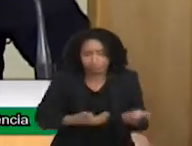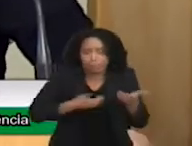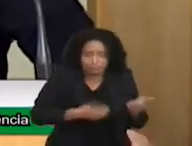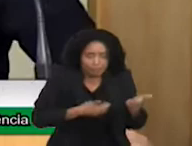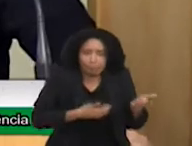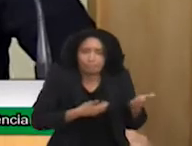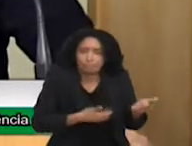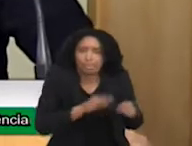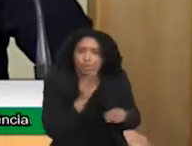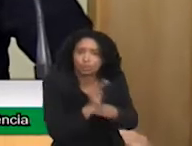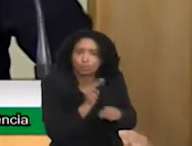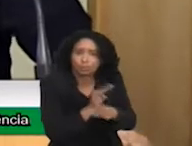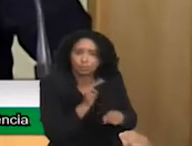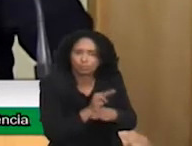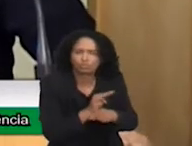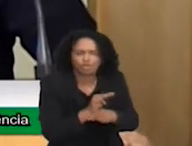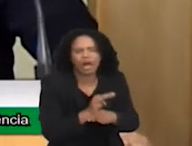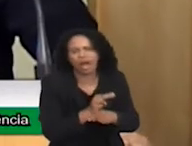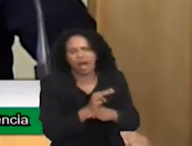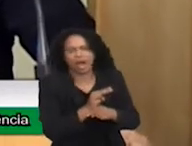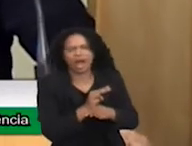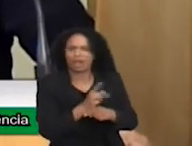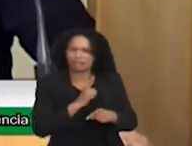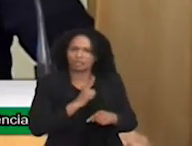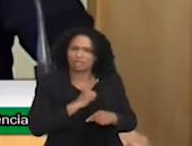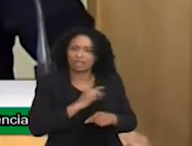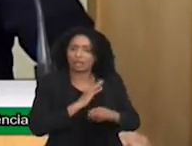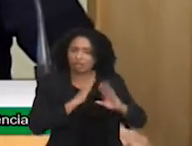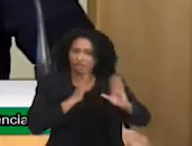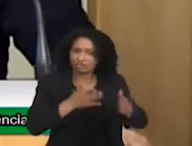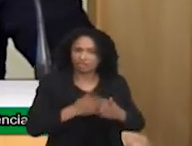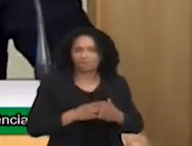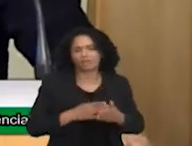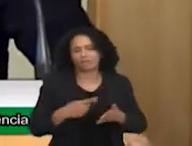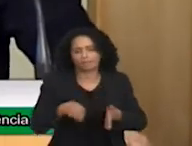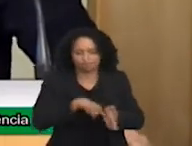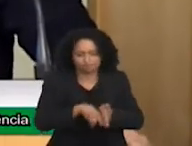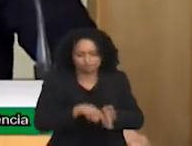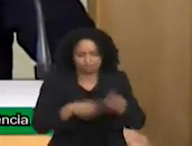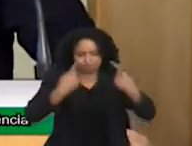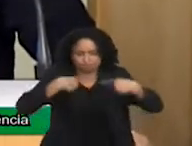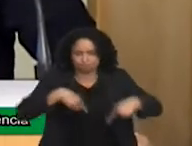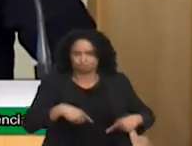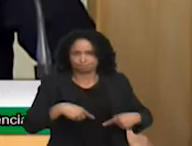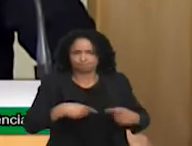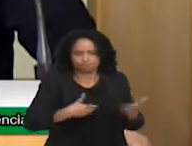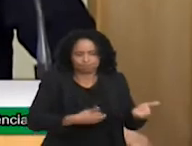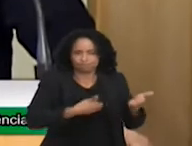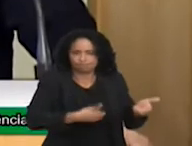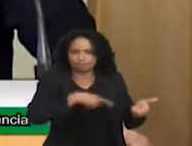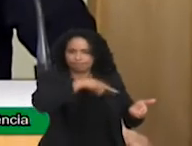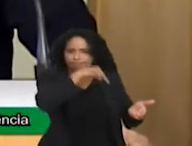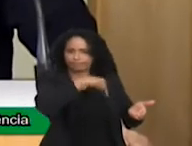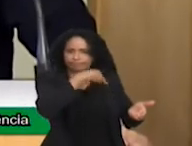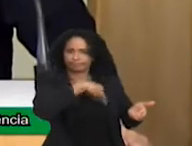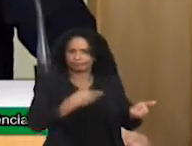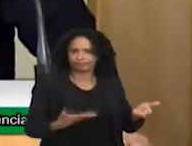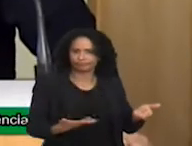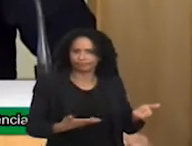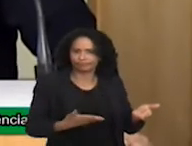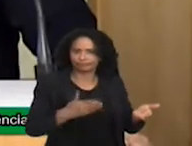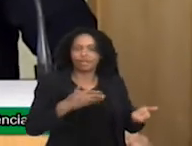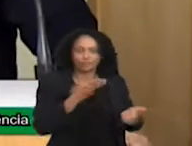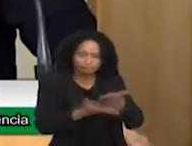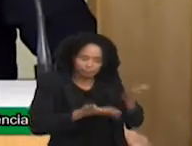um diagnóstico precoce. Um bebê de autismo. Aqui, o CAPS, e eu tenho